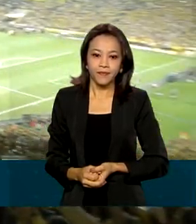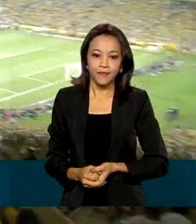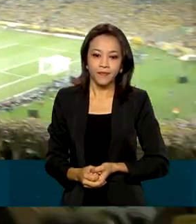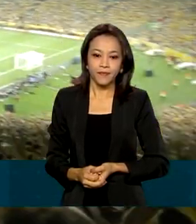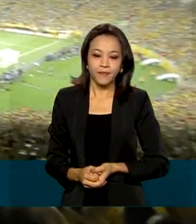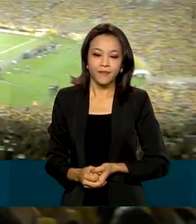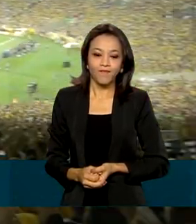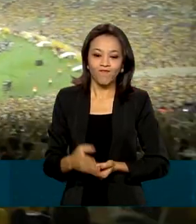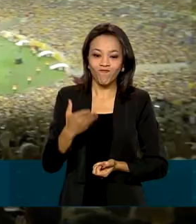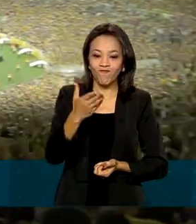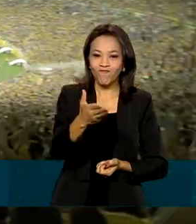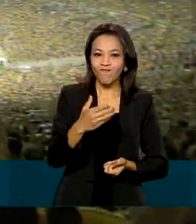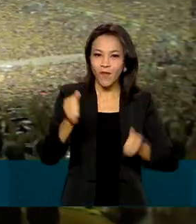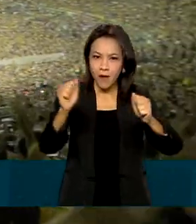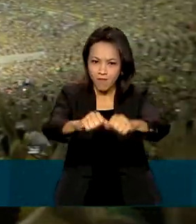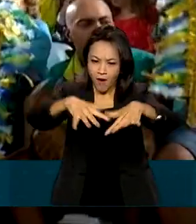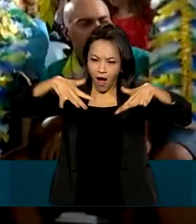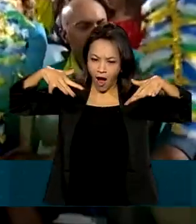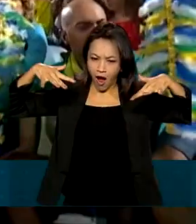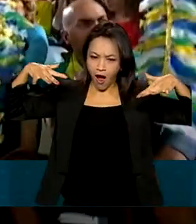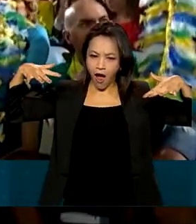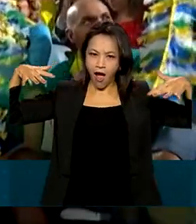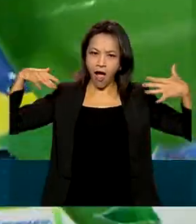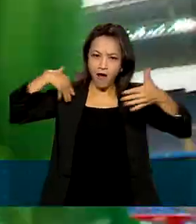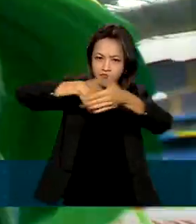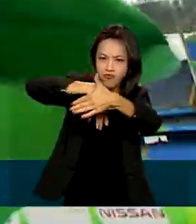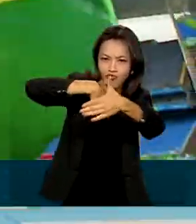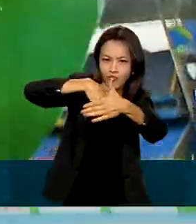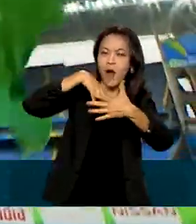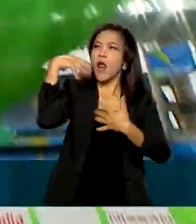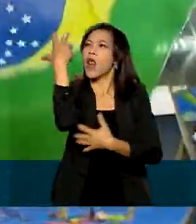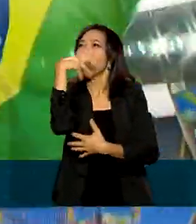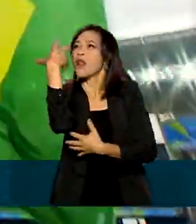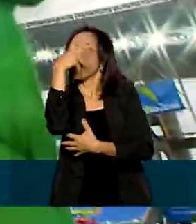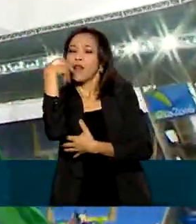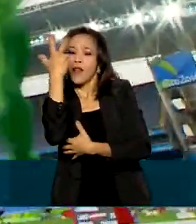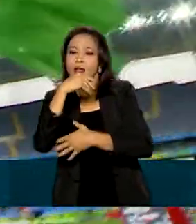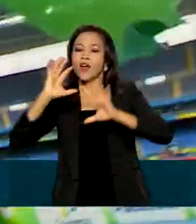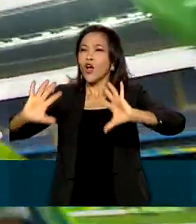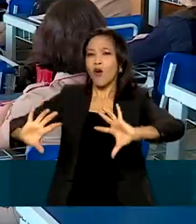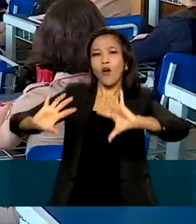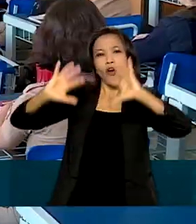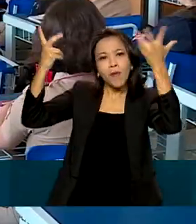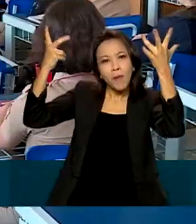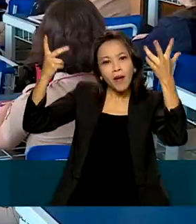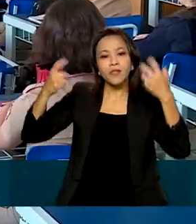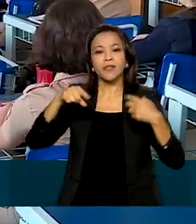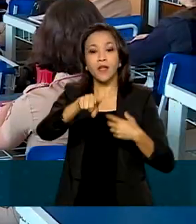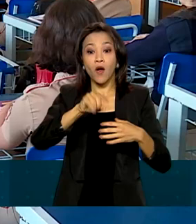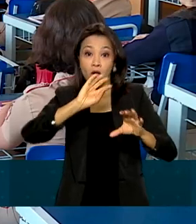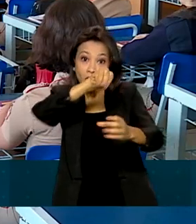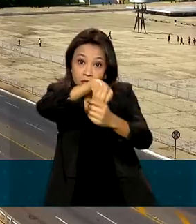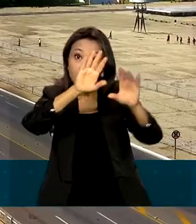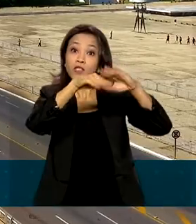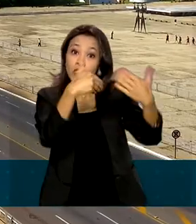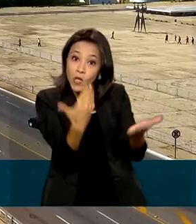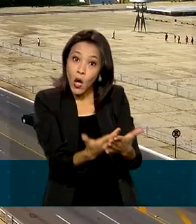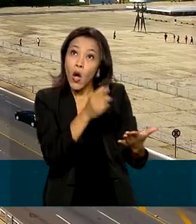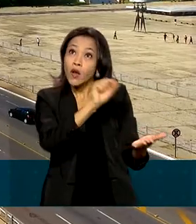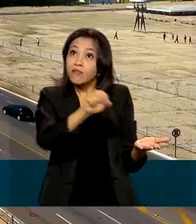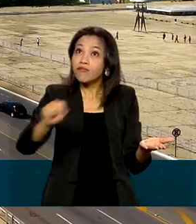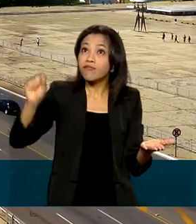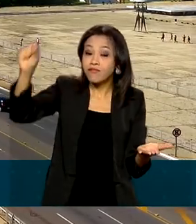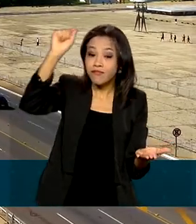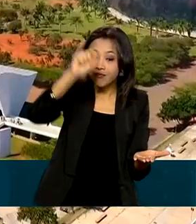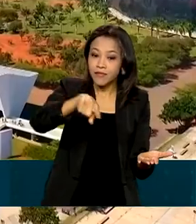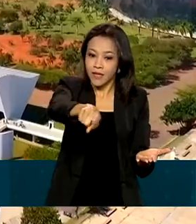Ela está nos estádios com o torcedor, na comemoração dos atletas, nas escolas, em prédios